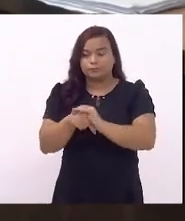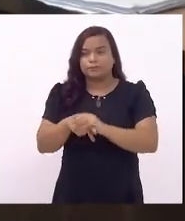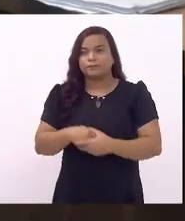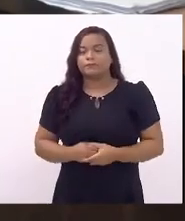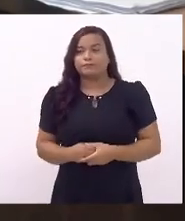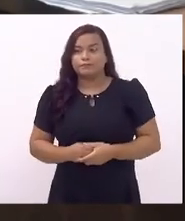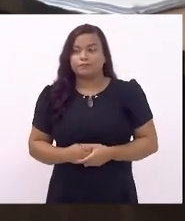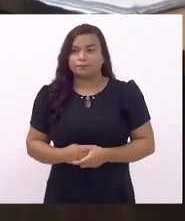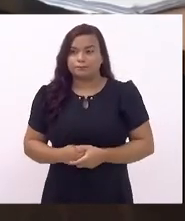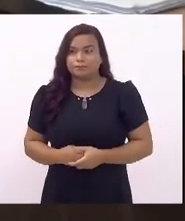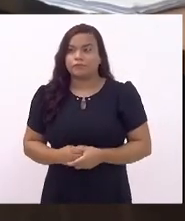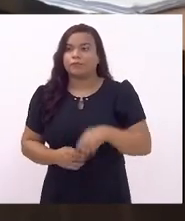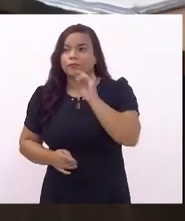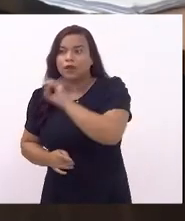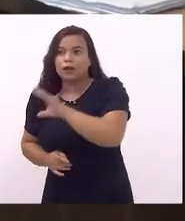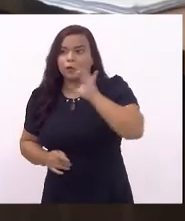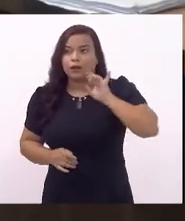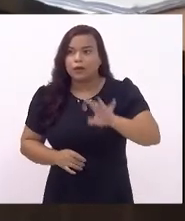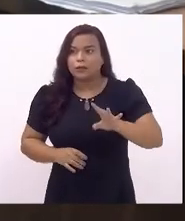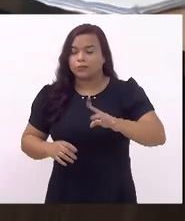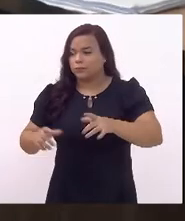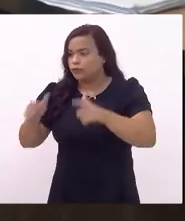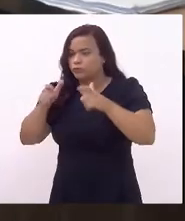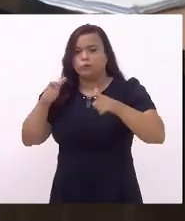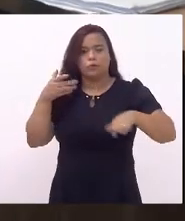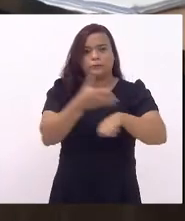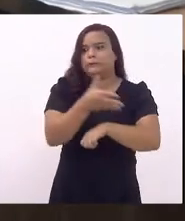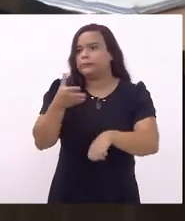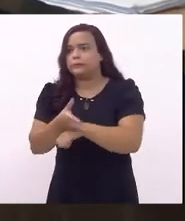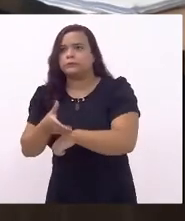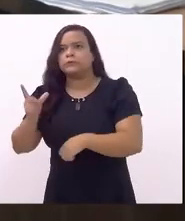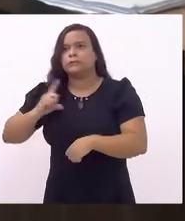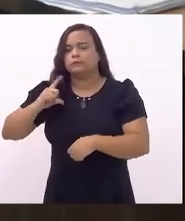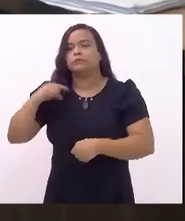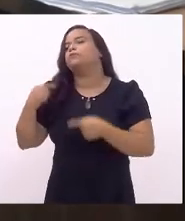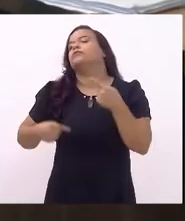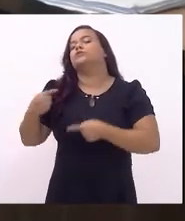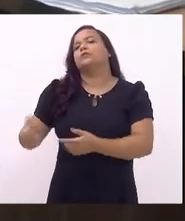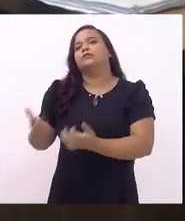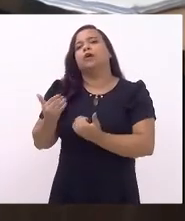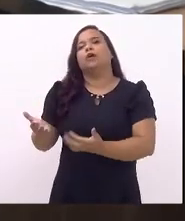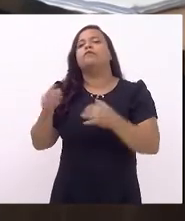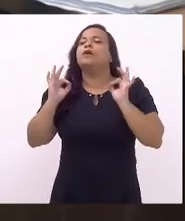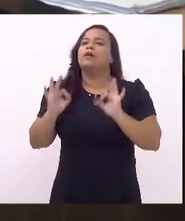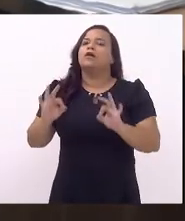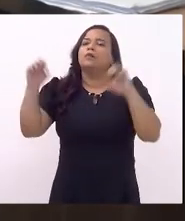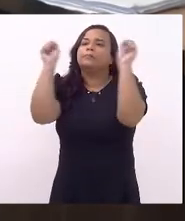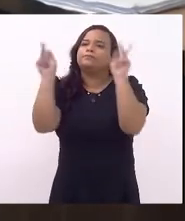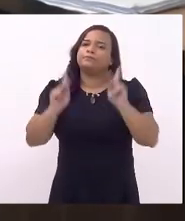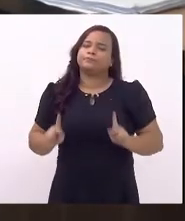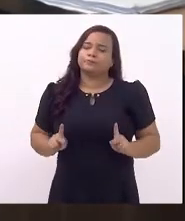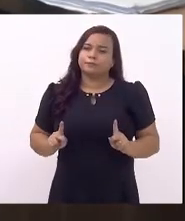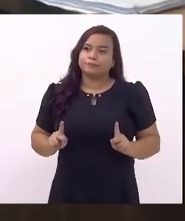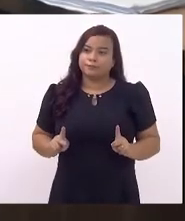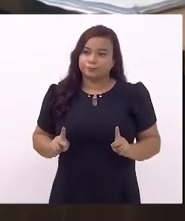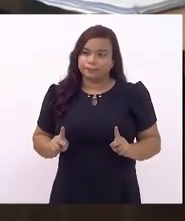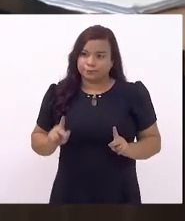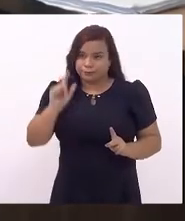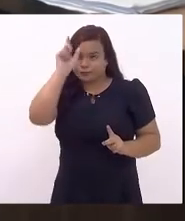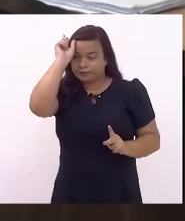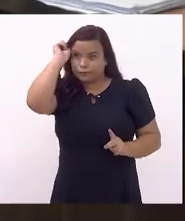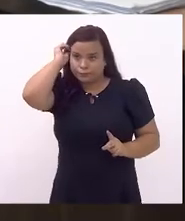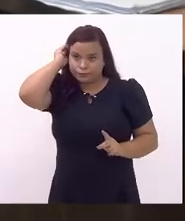Para cada território violado, tem uma política da juventude de garantia de paz. Para cada